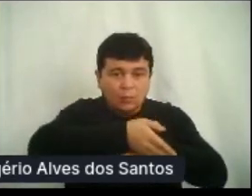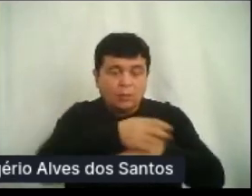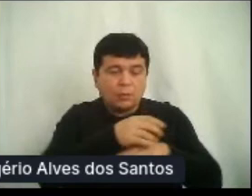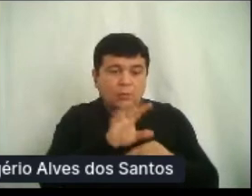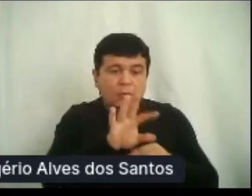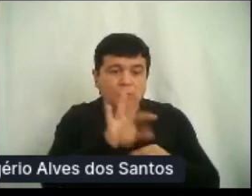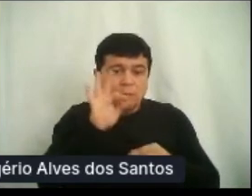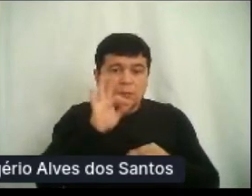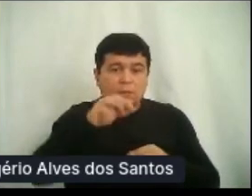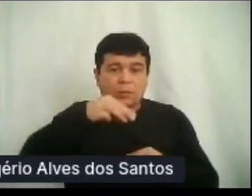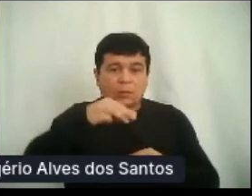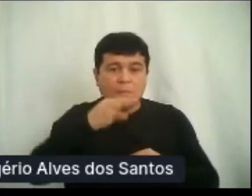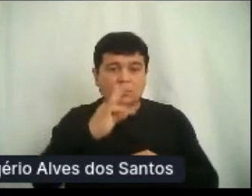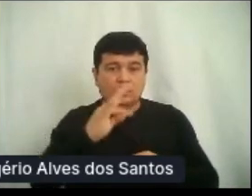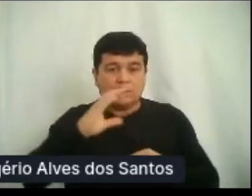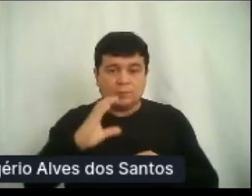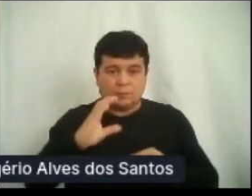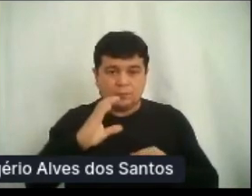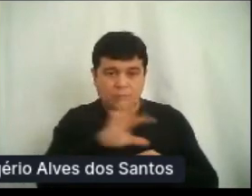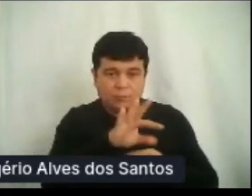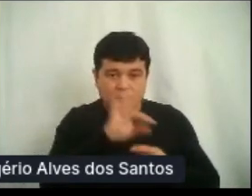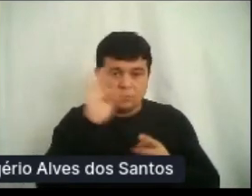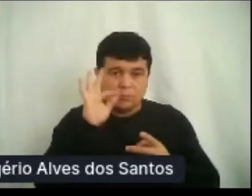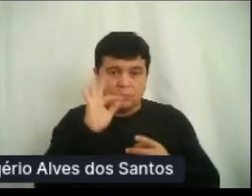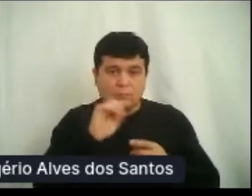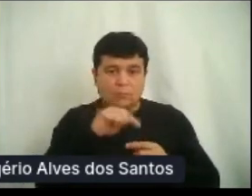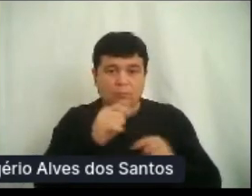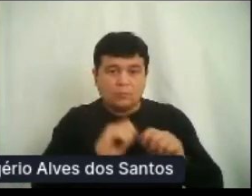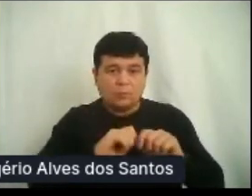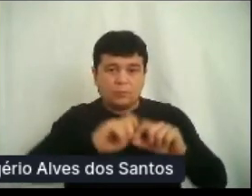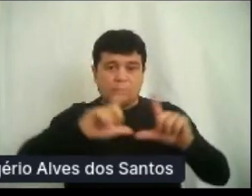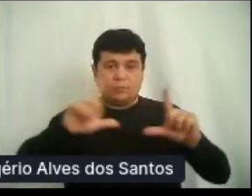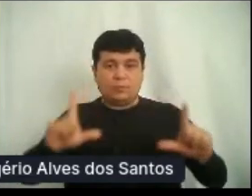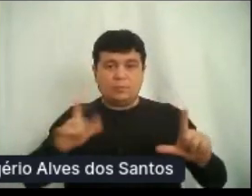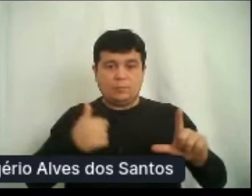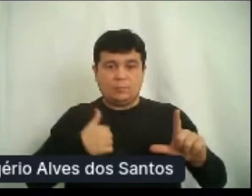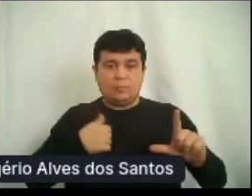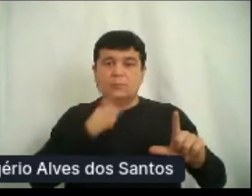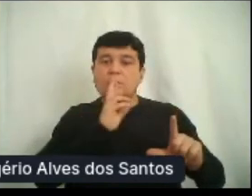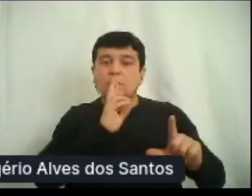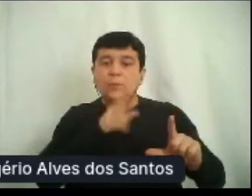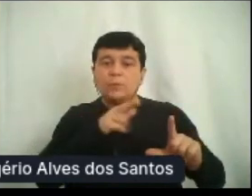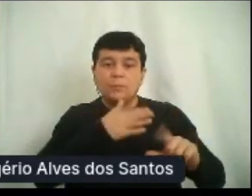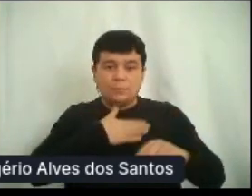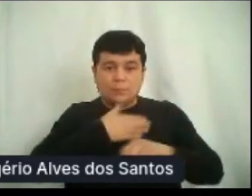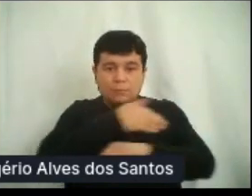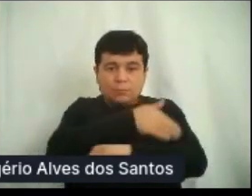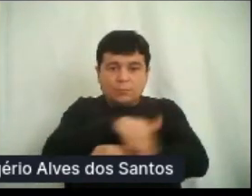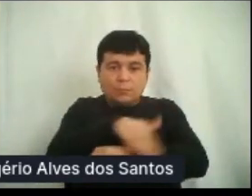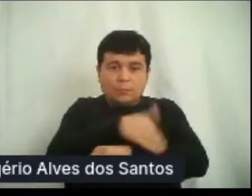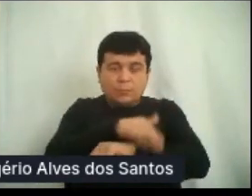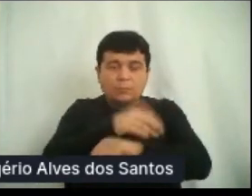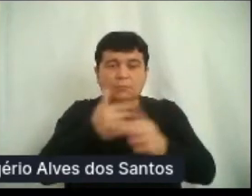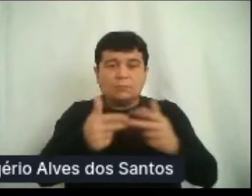MTC. Você será redirecionado para um formulário para o preenchimento do seu endereço para entrega e nós